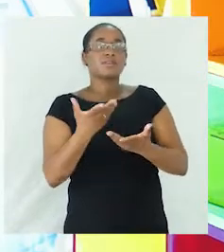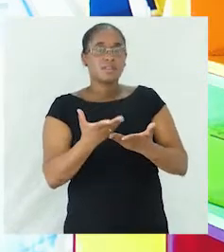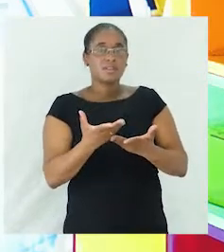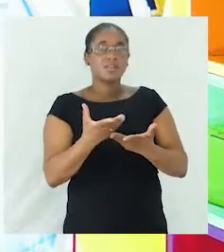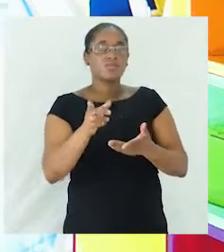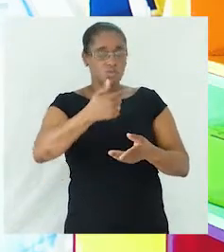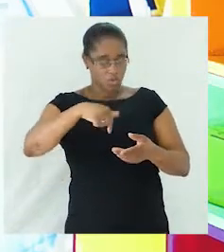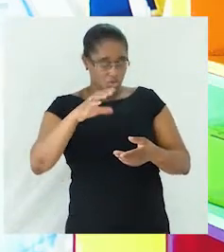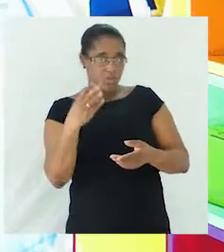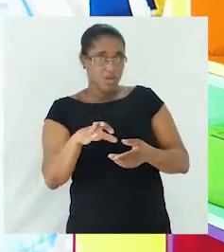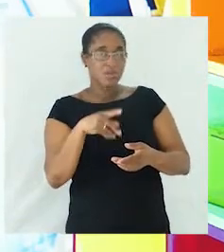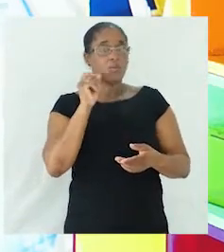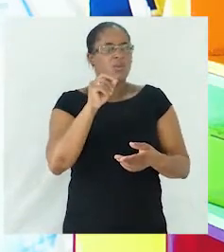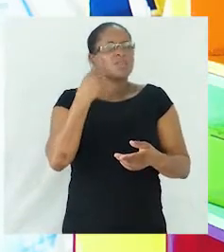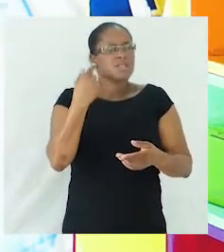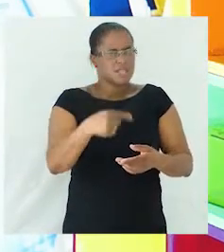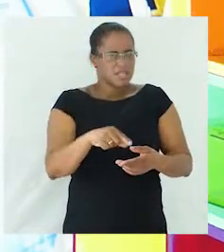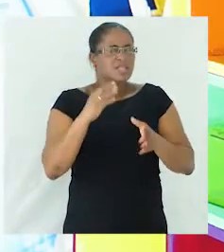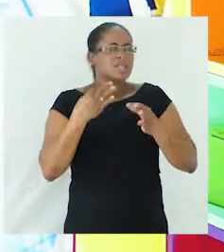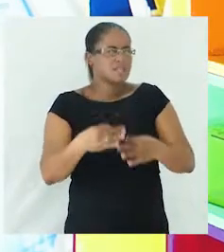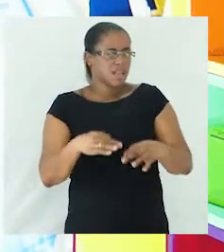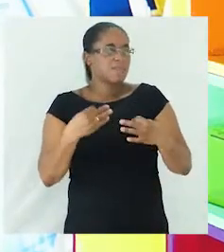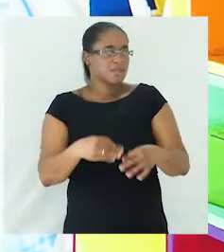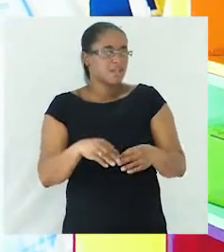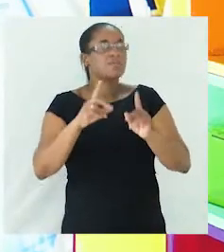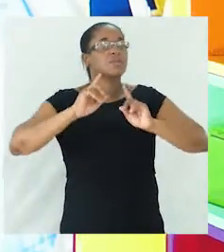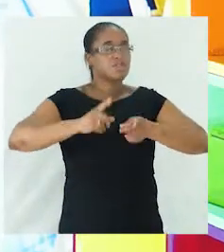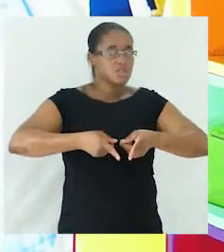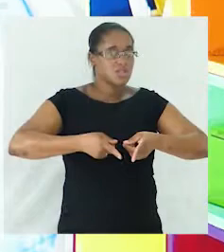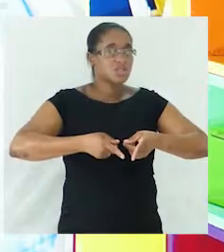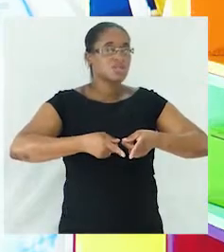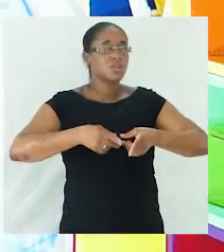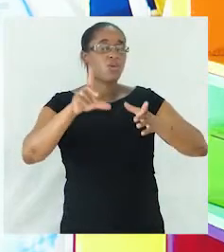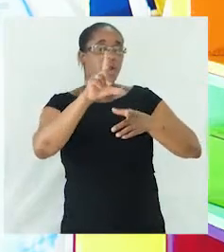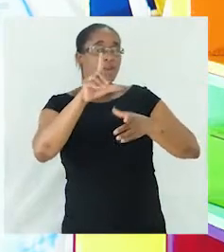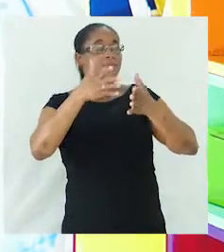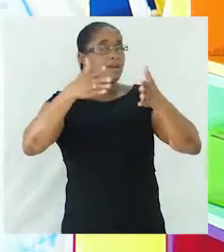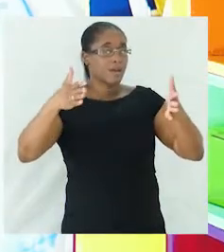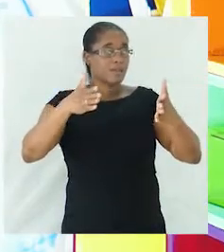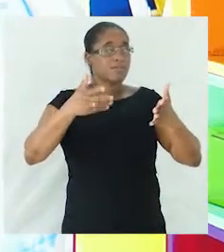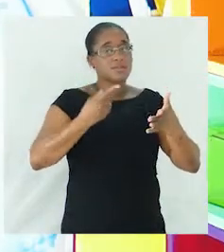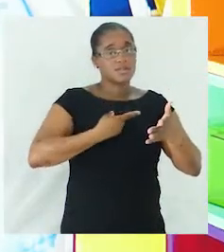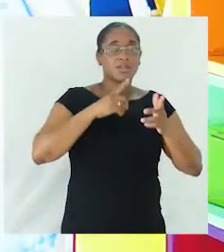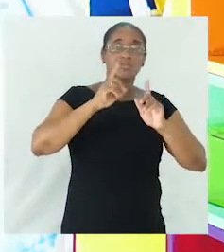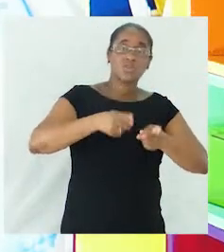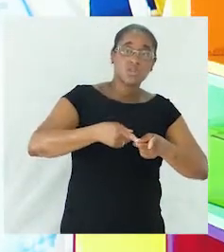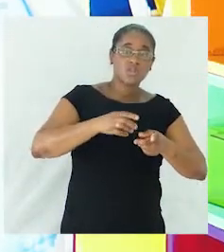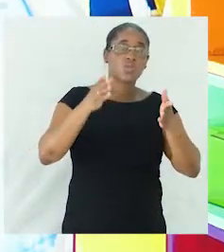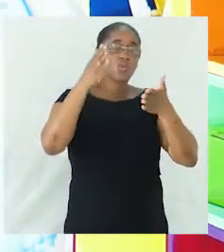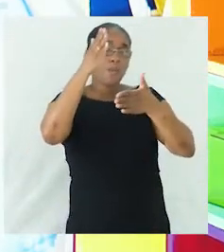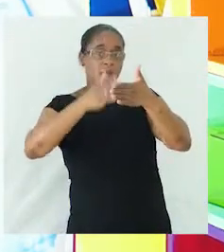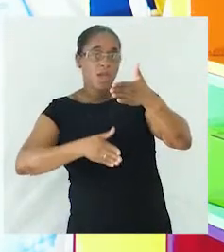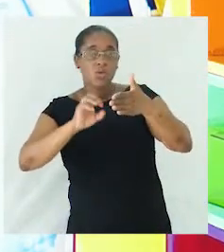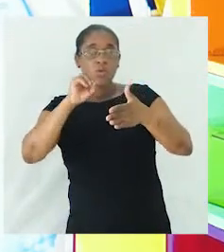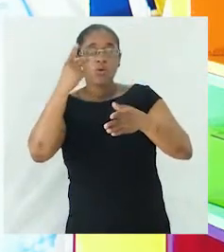sabemos, devem sempre ser escritos iniciando com letra maiúscula, estando eles no início, no meio ou no fim de